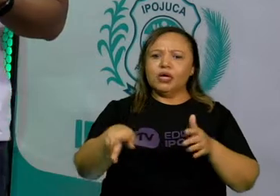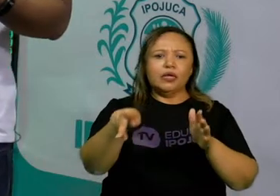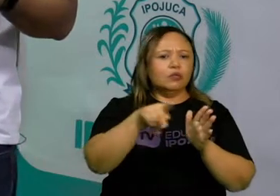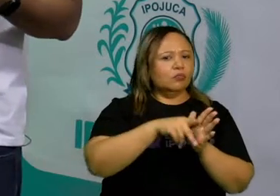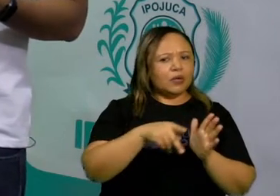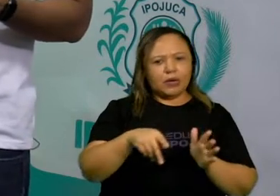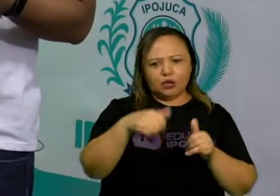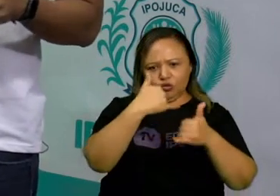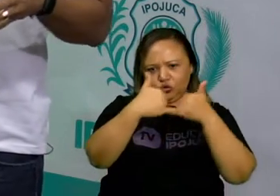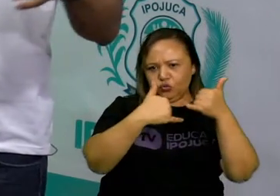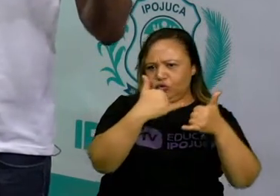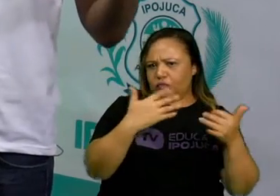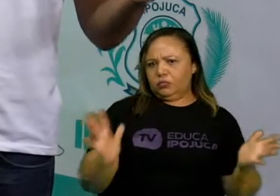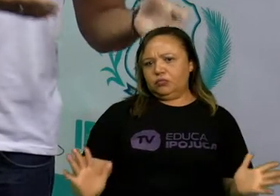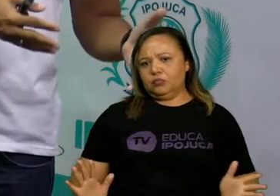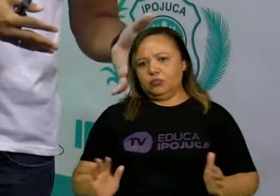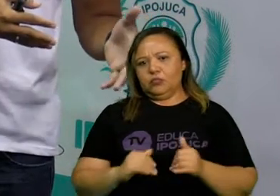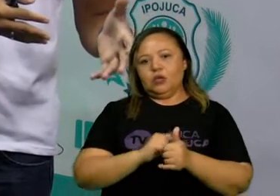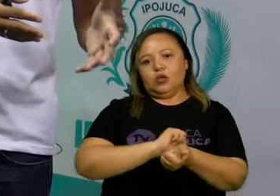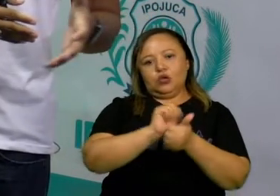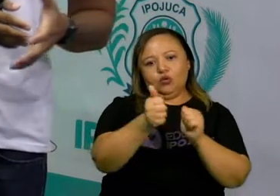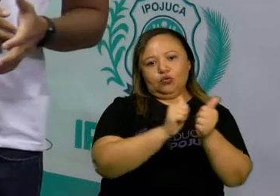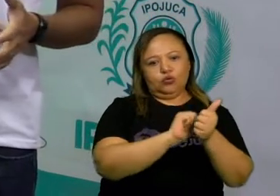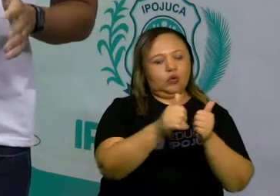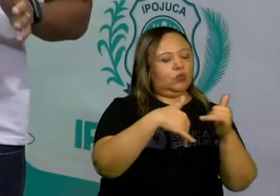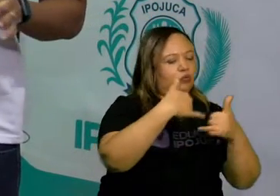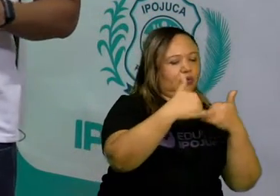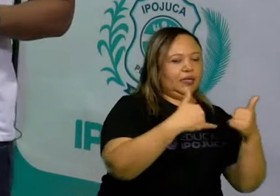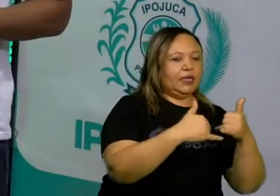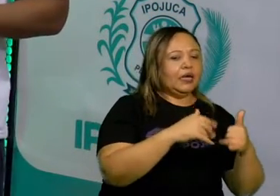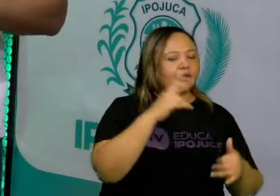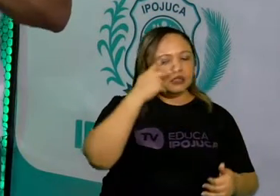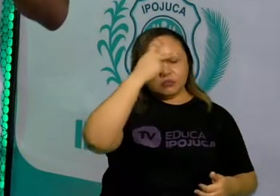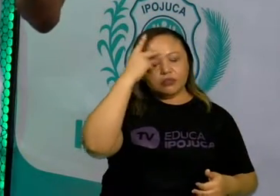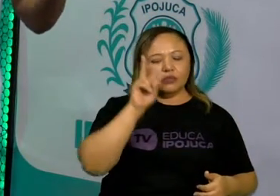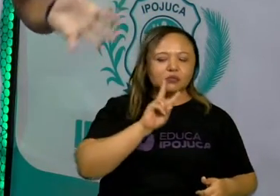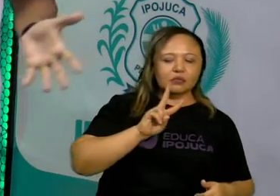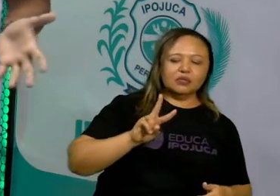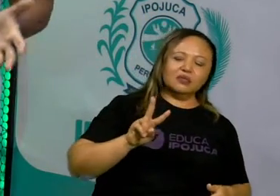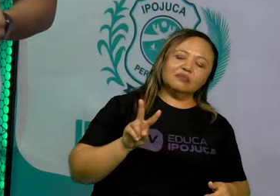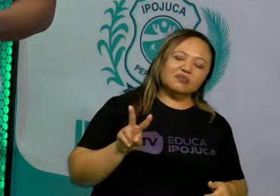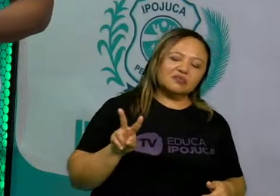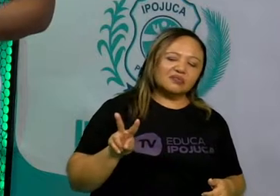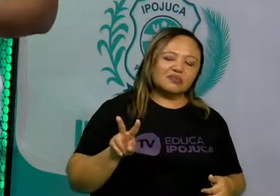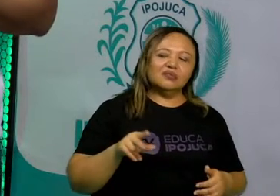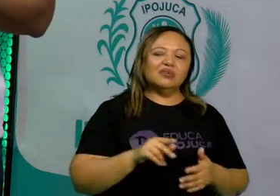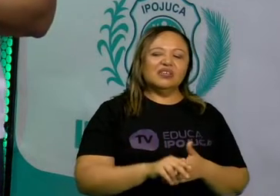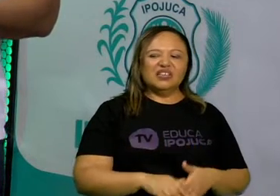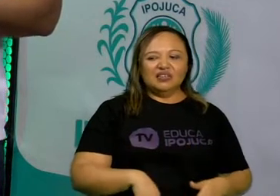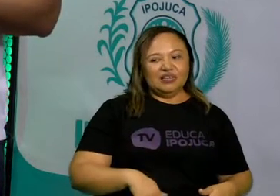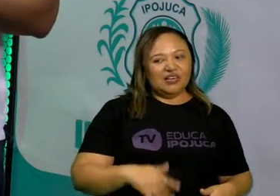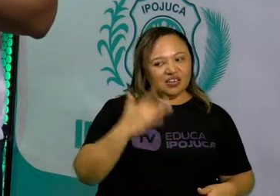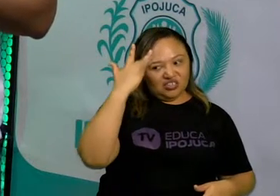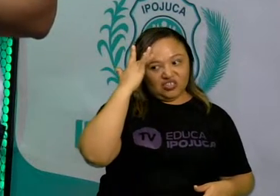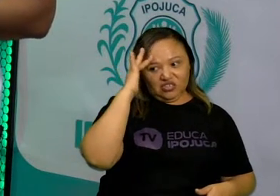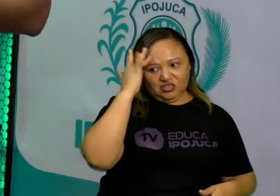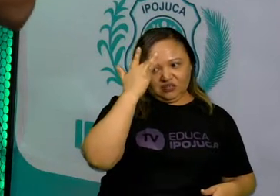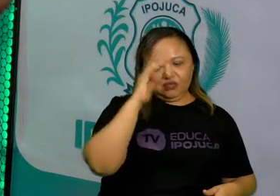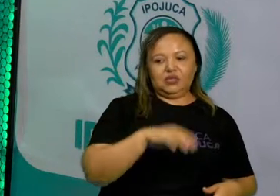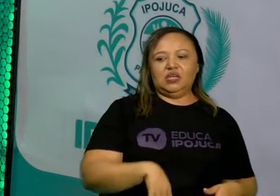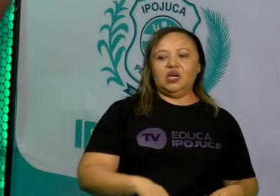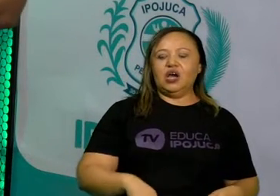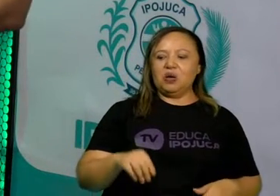e era visto como uma coisa ruim. Só era bem visto, nessa época, as atividades